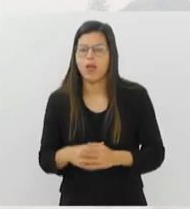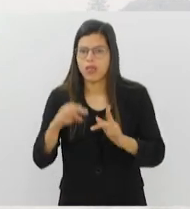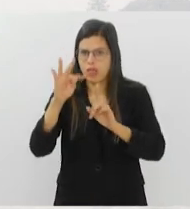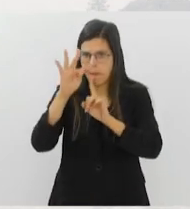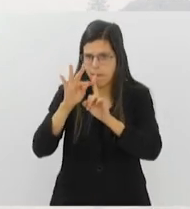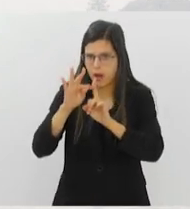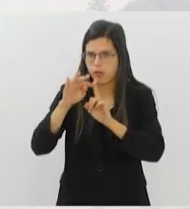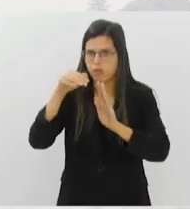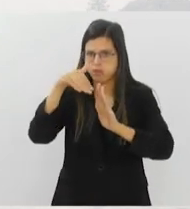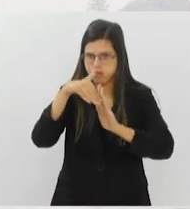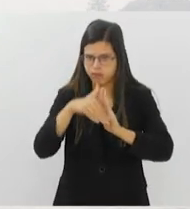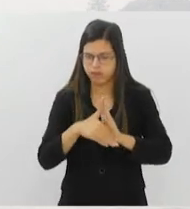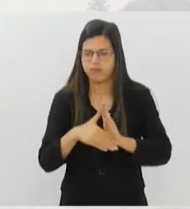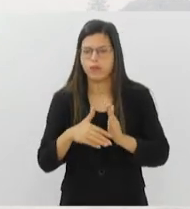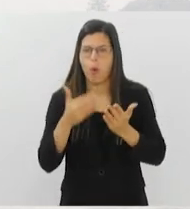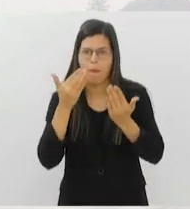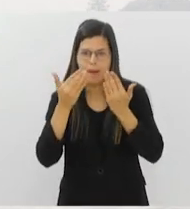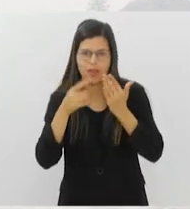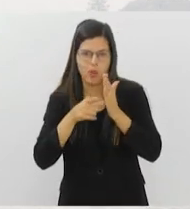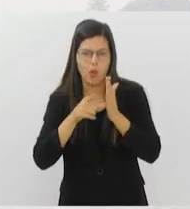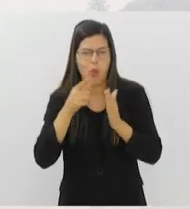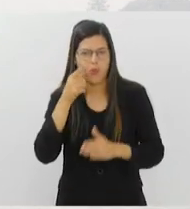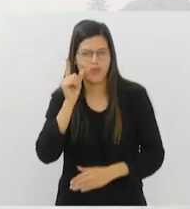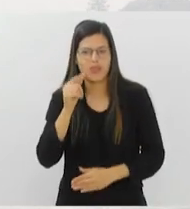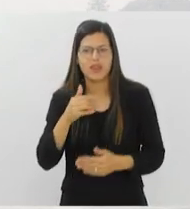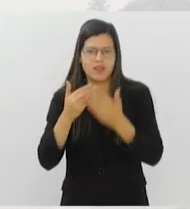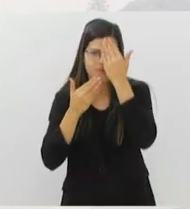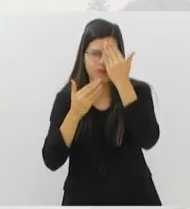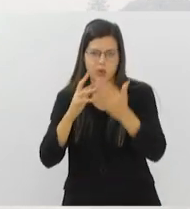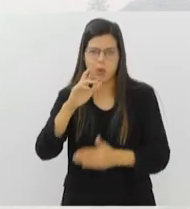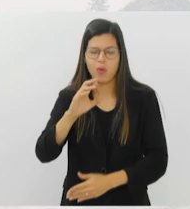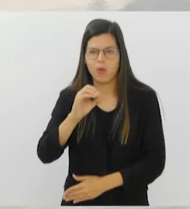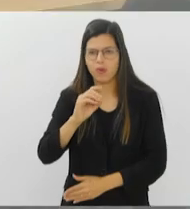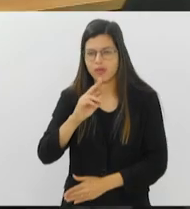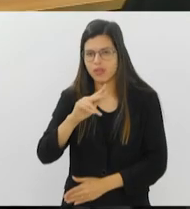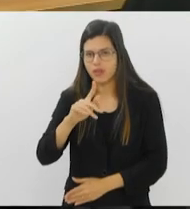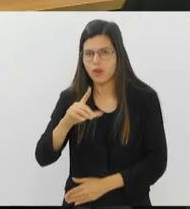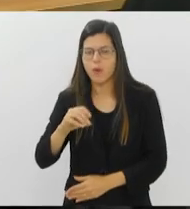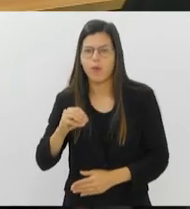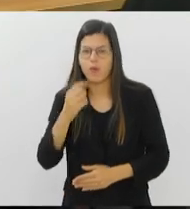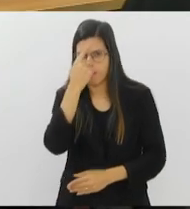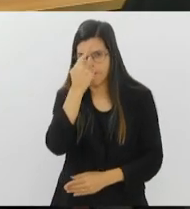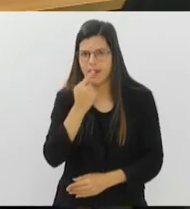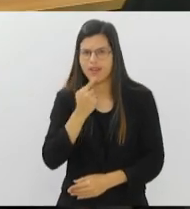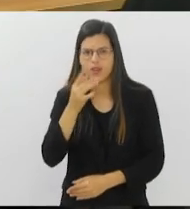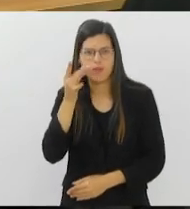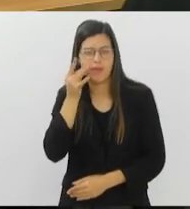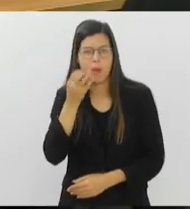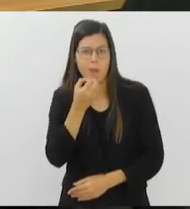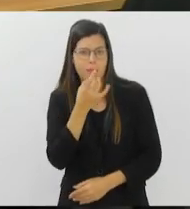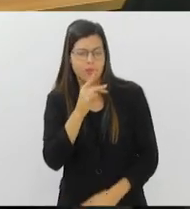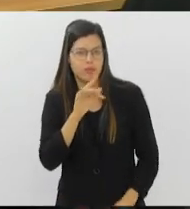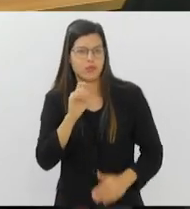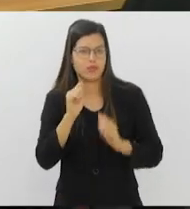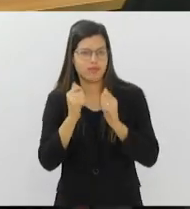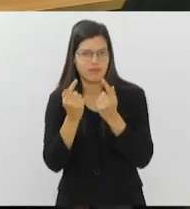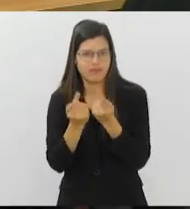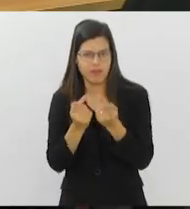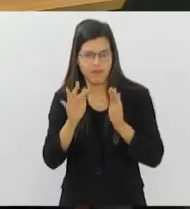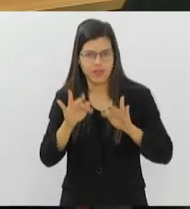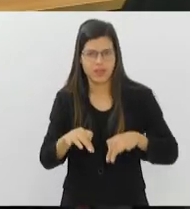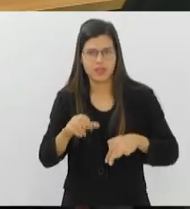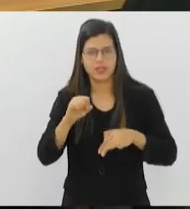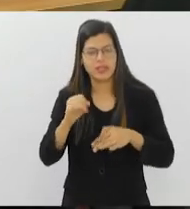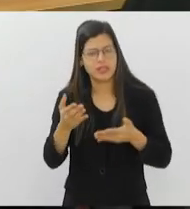em relação a ontem. Agradeço aí o Rodrigo Melo pelas imagens ao vivo. O Bom Dia Alerje termina aqui. Se você quiser enviar